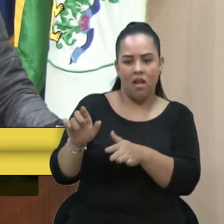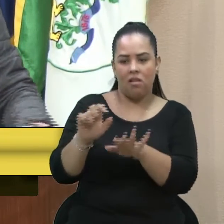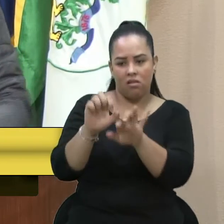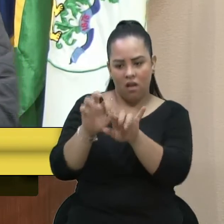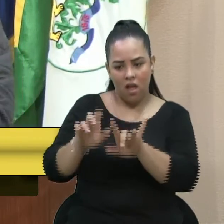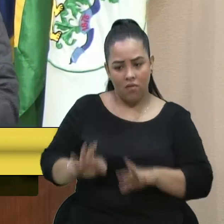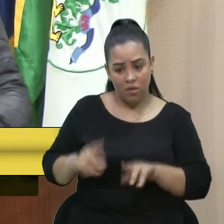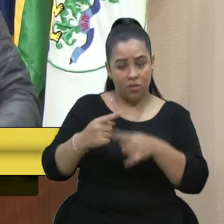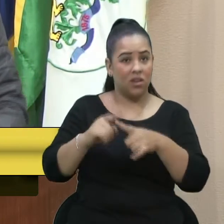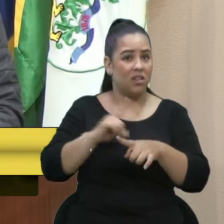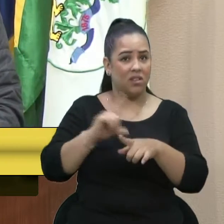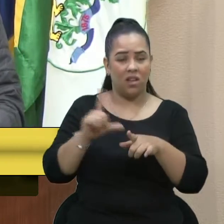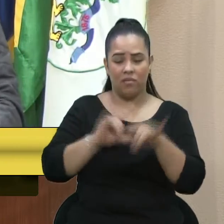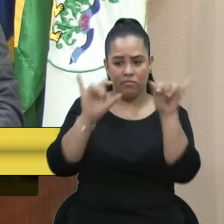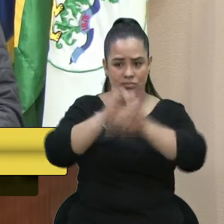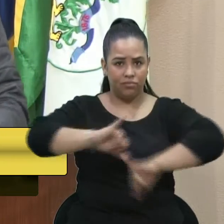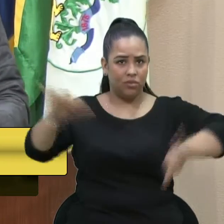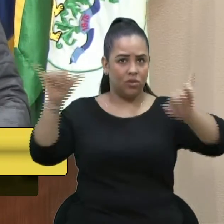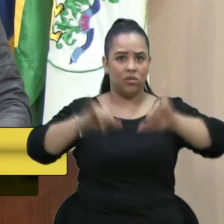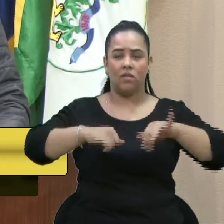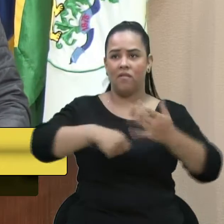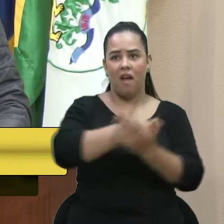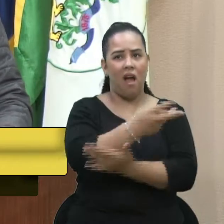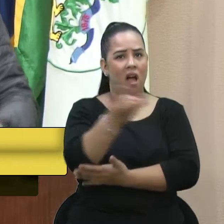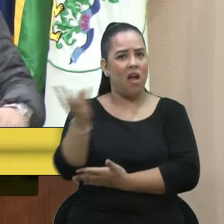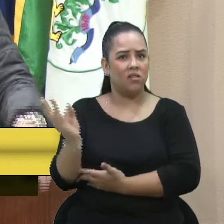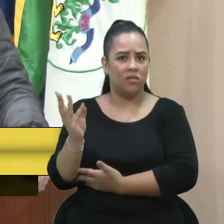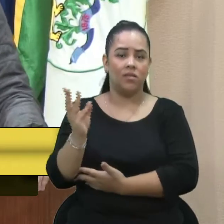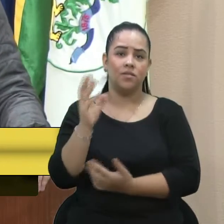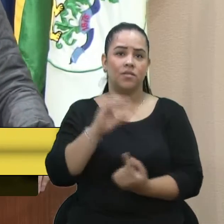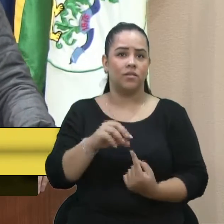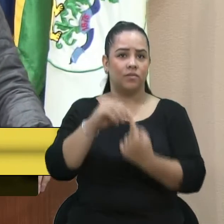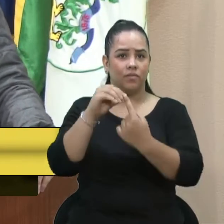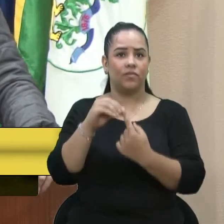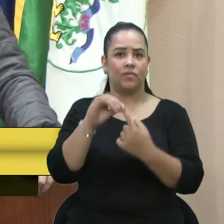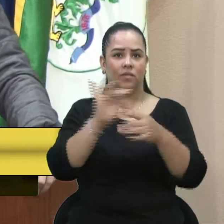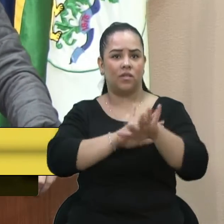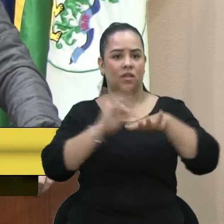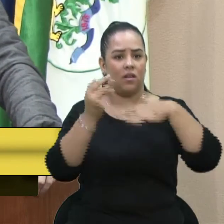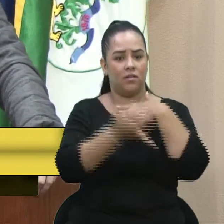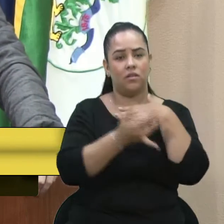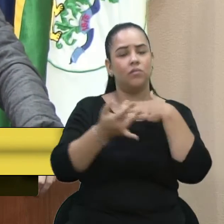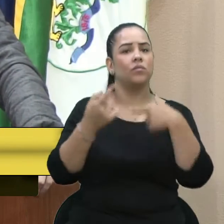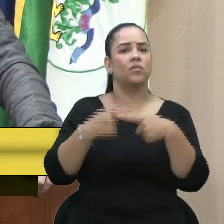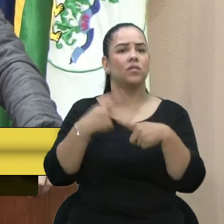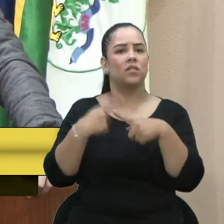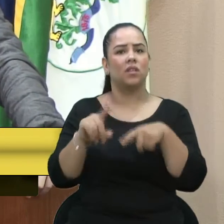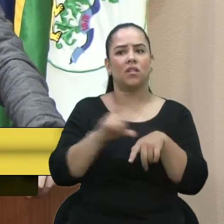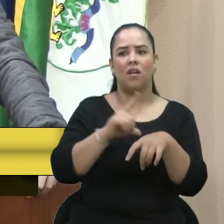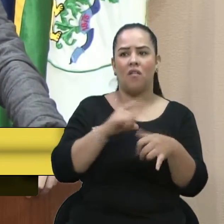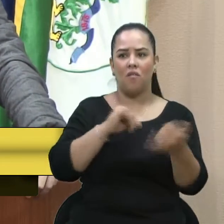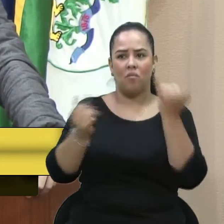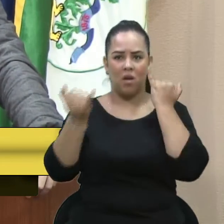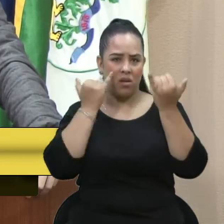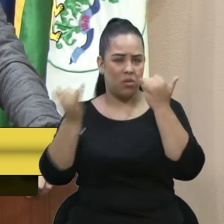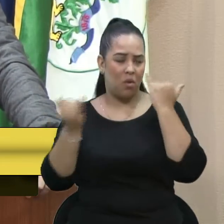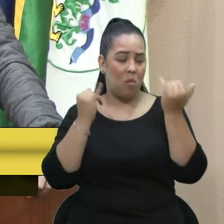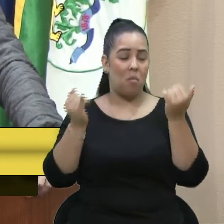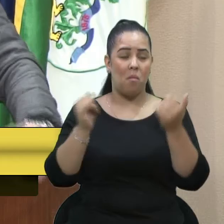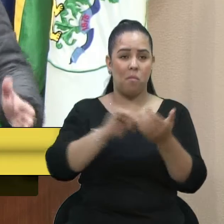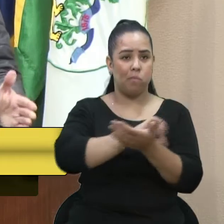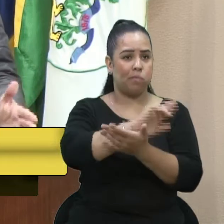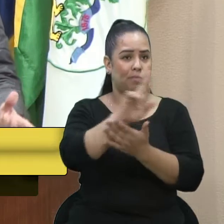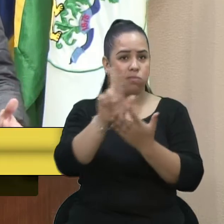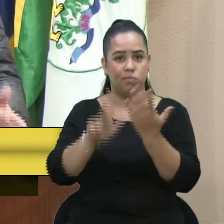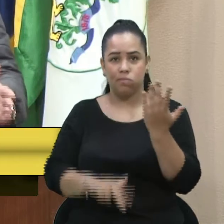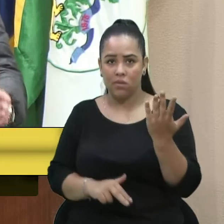agora nesse momento de pandemia, principalmente nas redes sociais, né, que trazem nas redes sociais diversas notícias, e eles